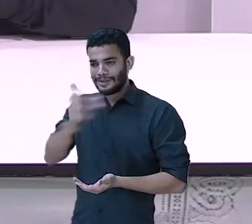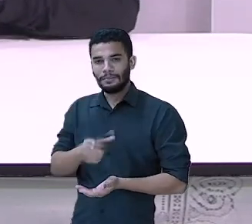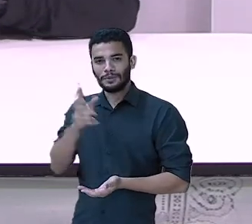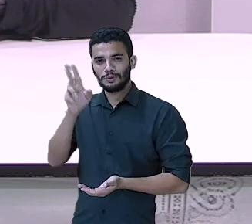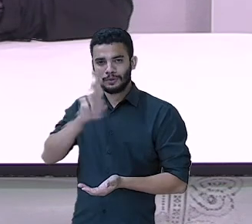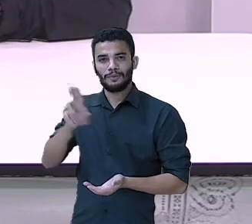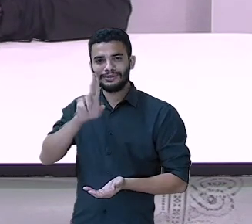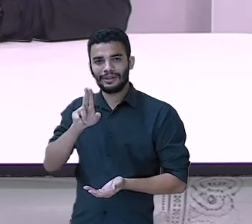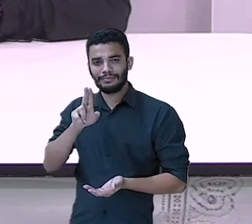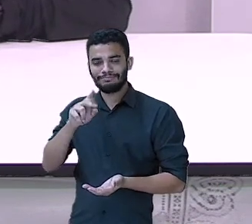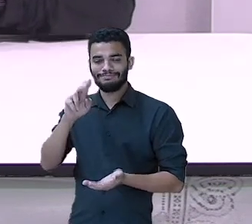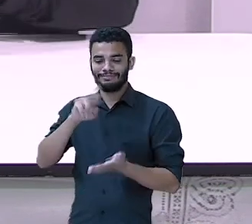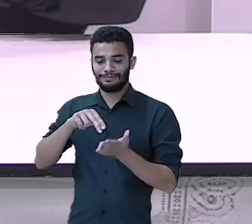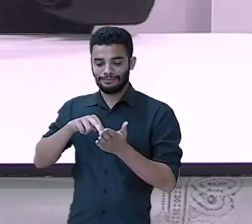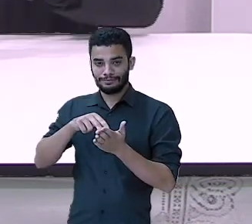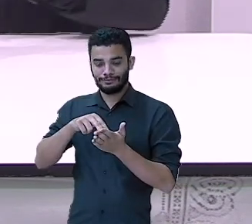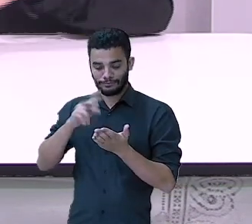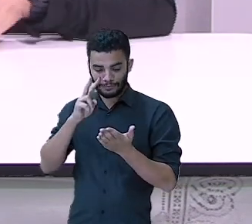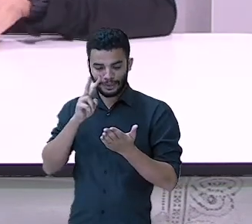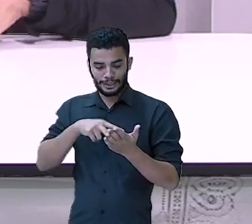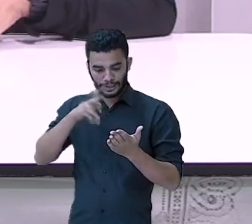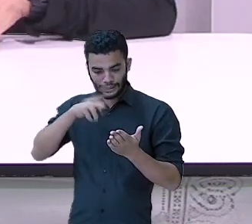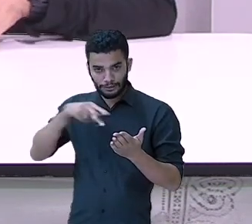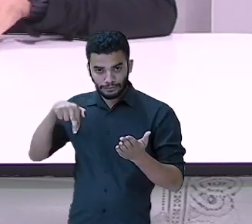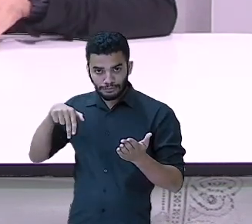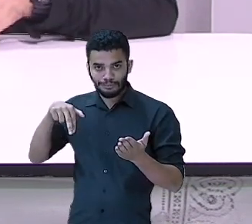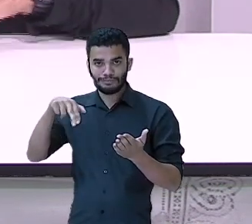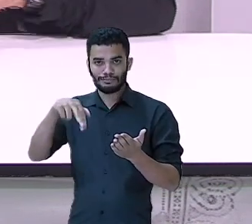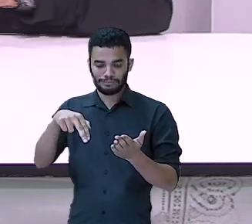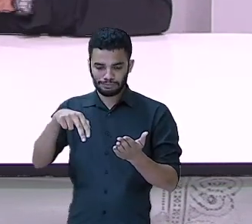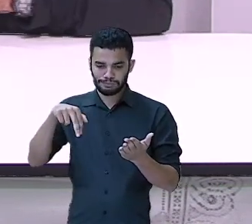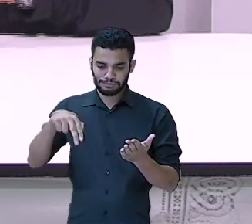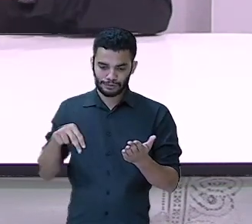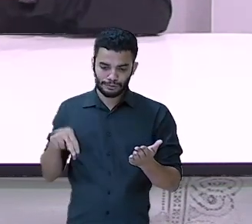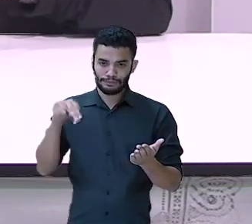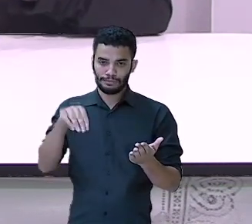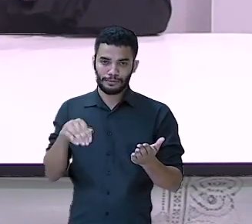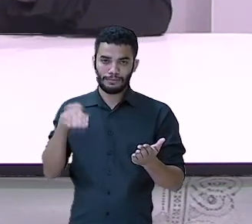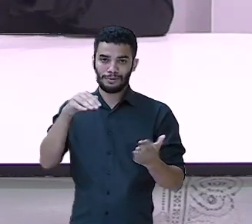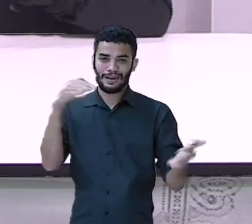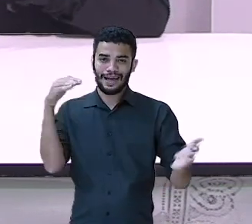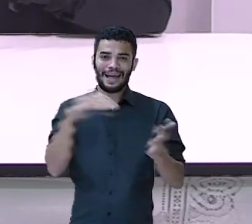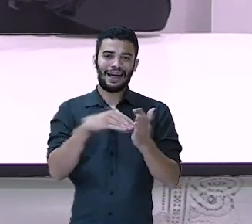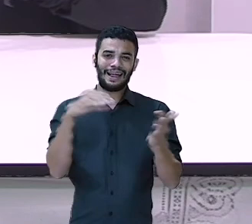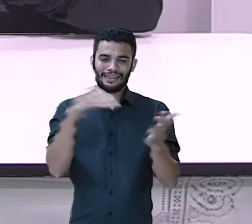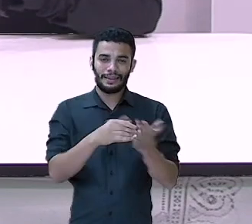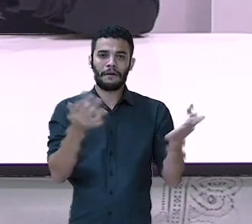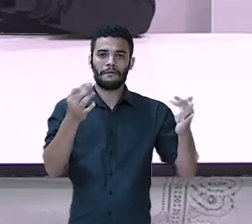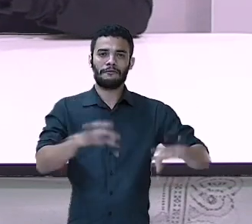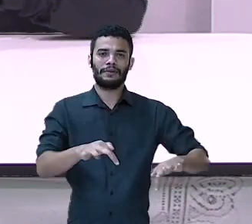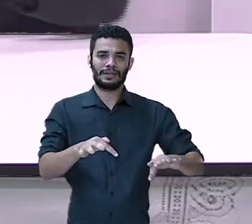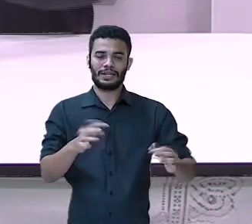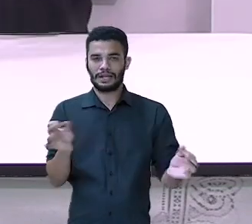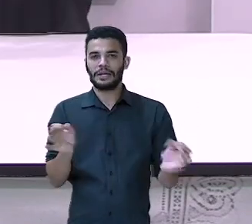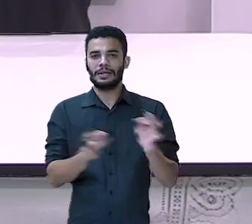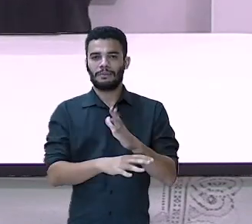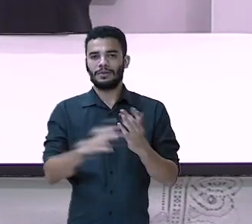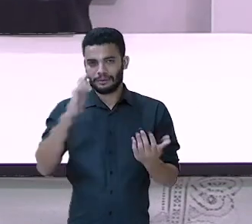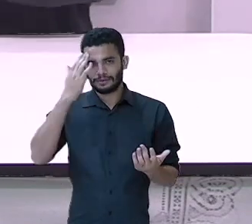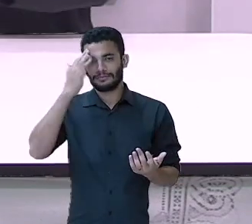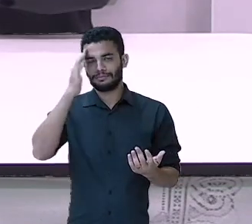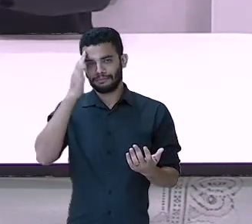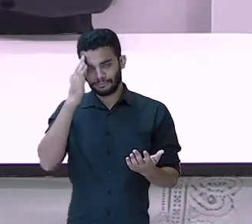casa, pegando a carta, executando a tarefa, e continua jogando a moeda até sair o número do